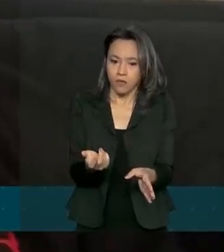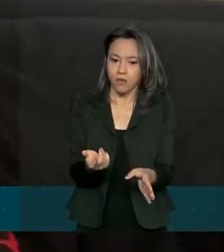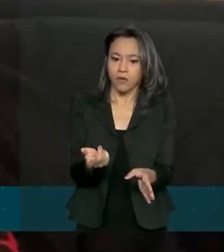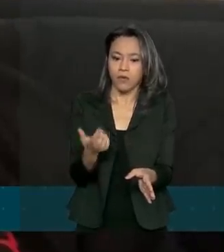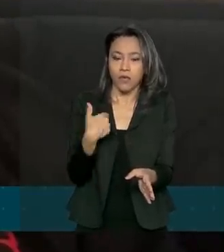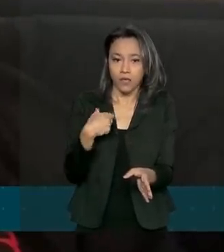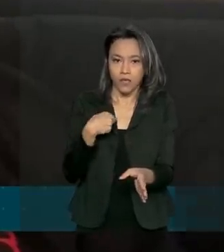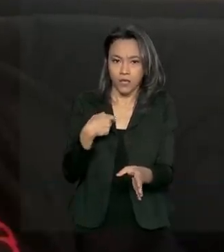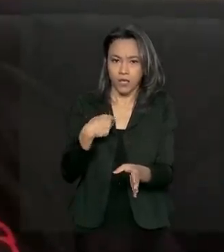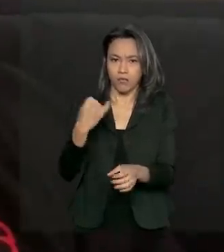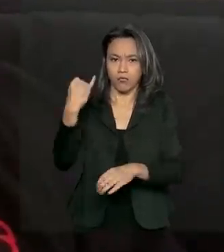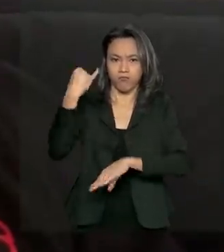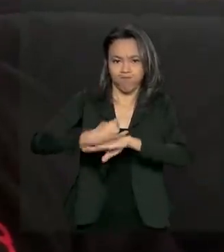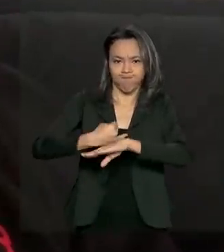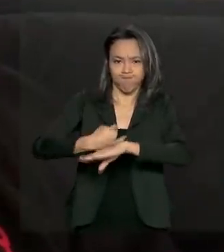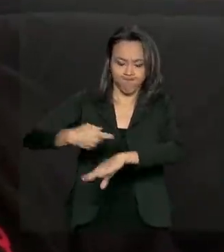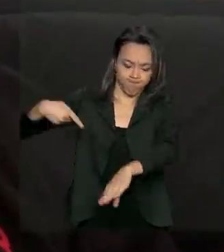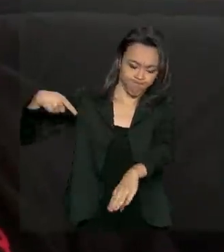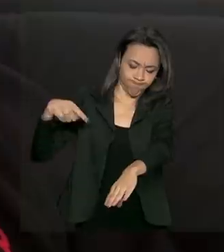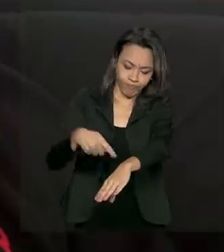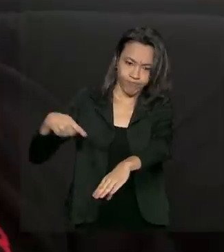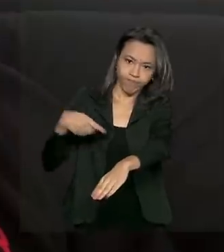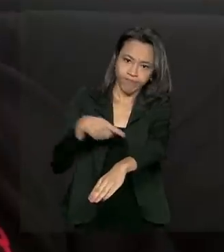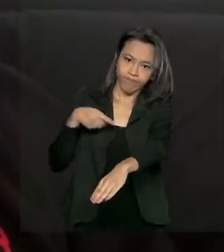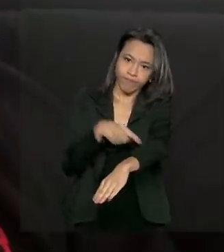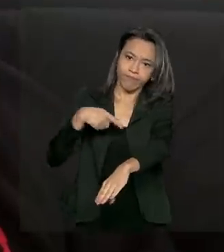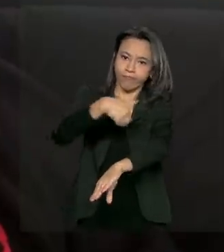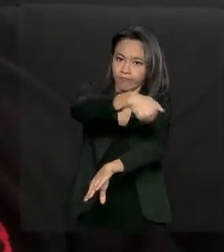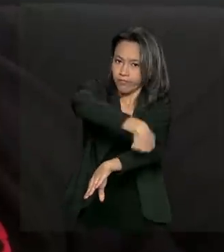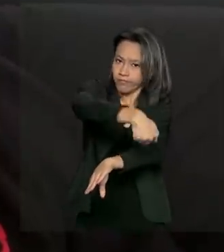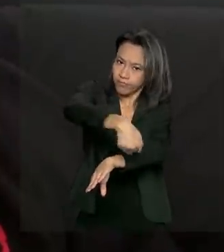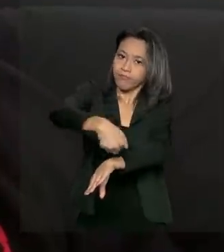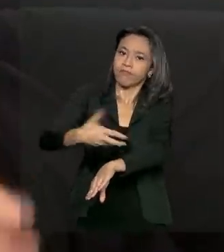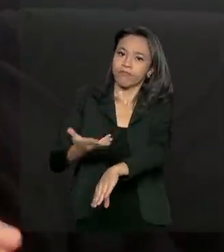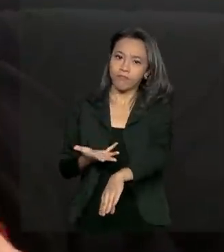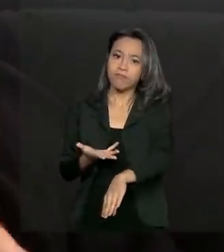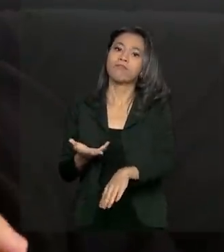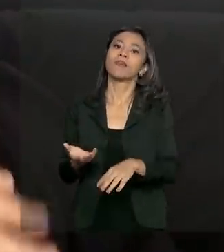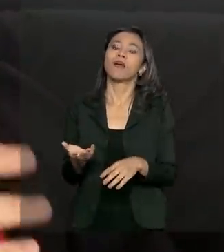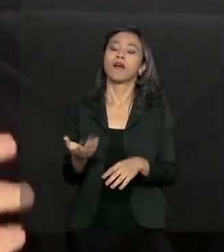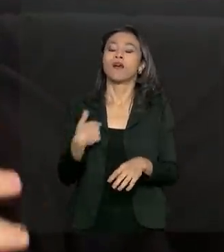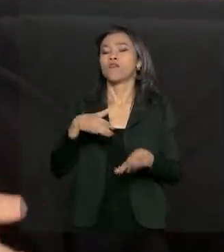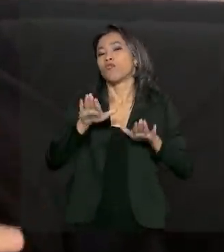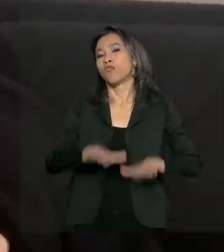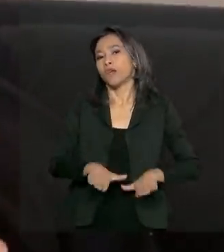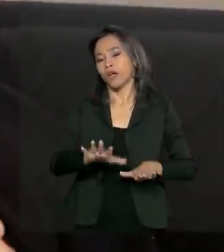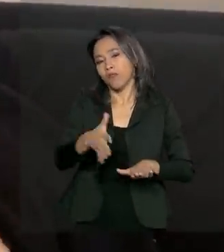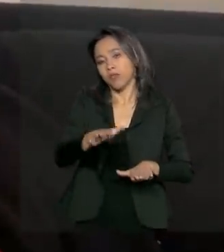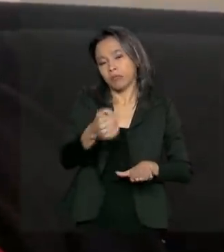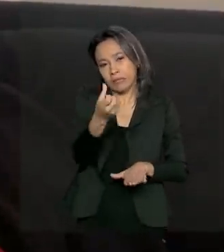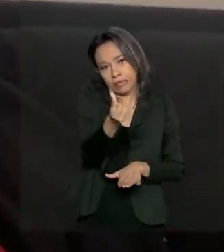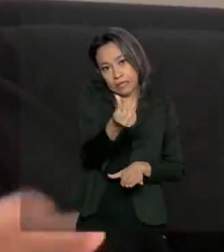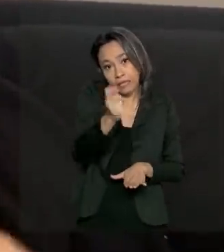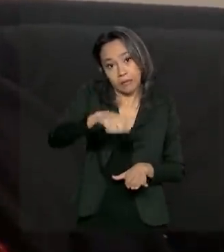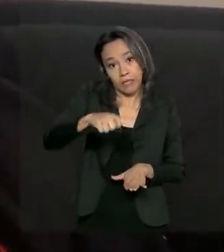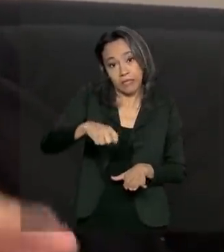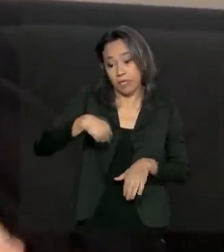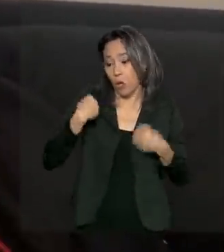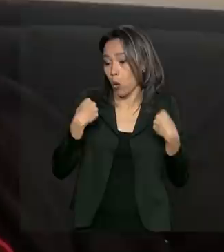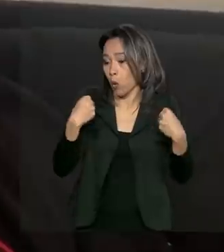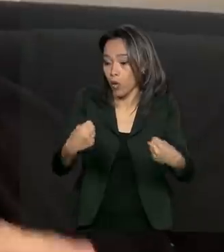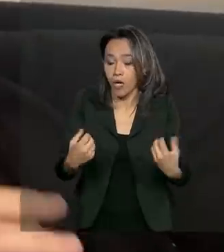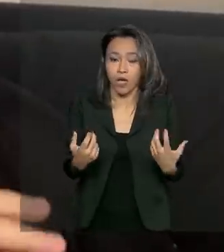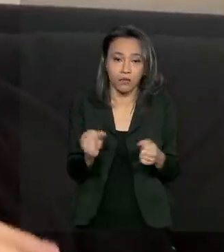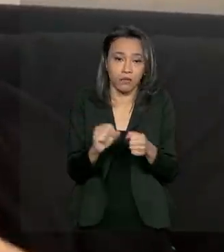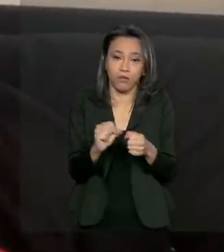estou com fixadores externos, tive fratura exposta de dormozelo e vou ficar pelo menos uns seis meses sem correr, sem praticar